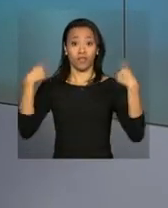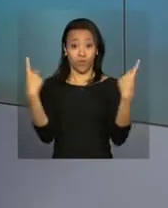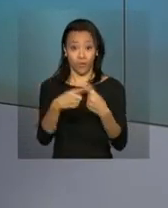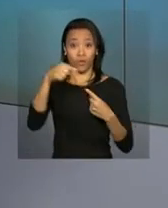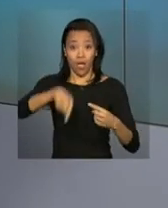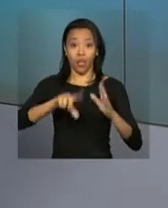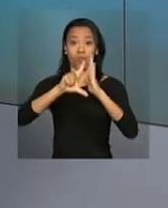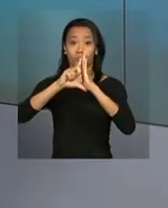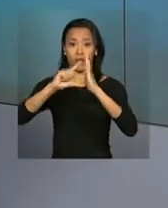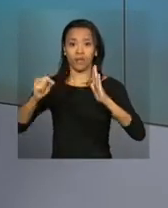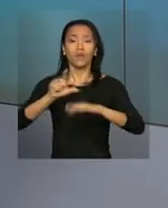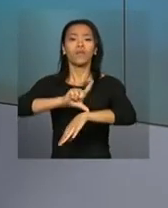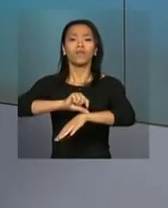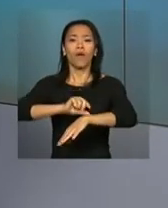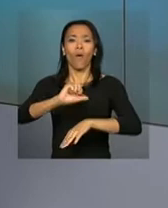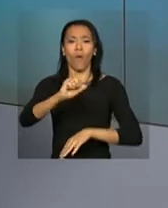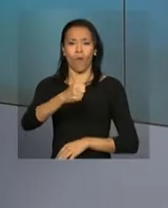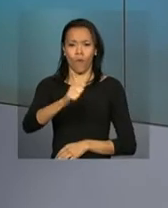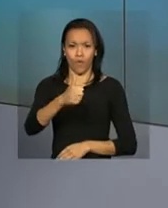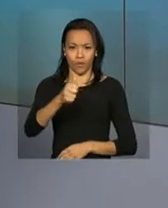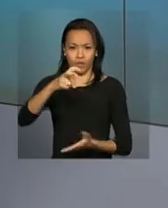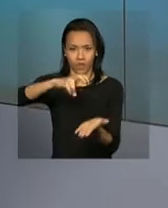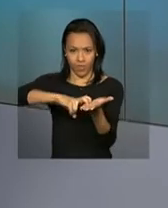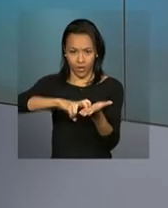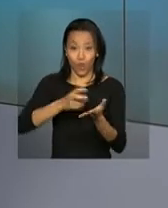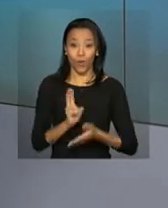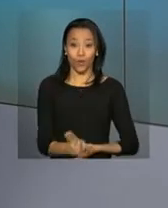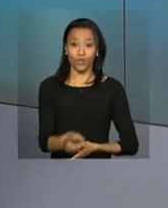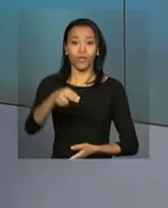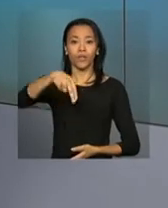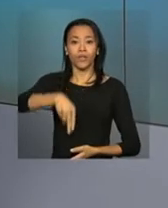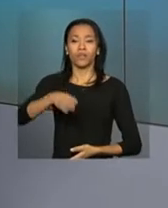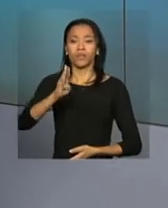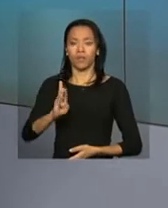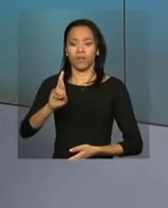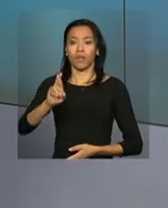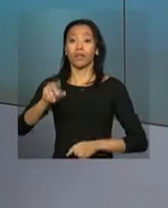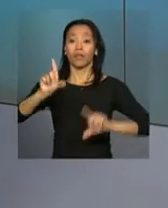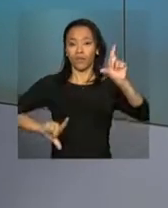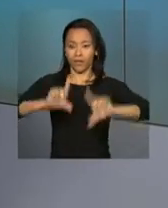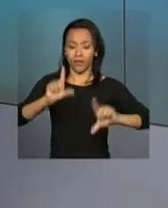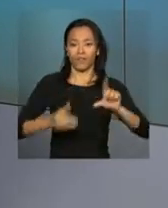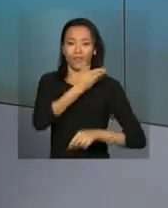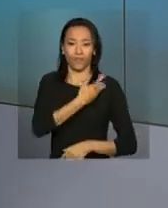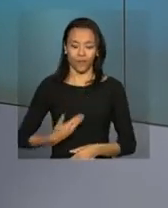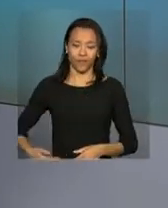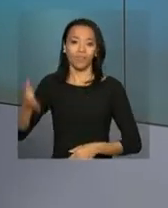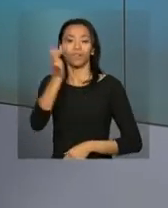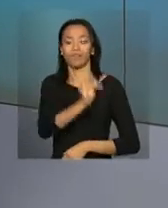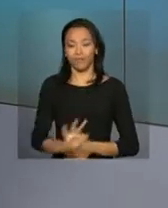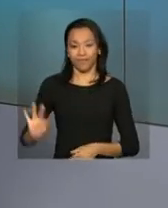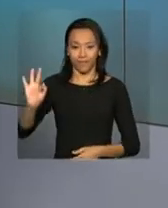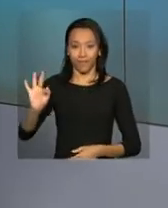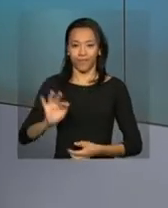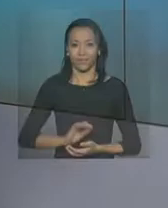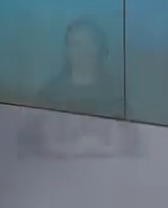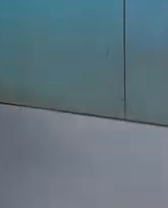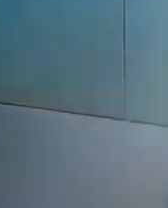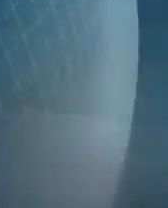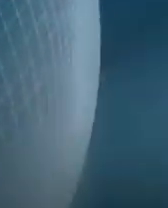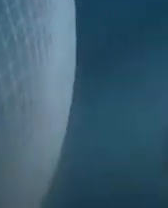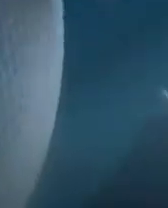Palácio do Planalto está marcada para as 11 horas da manhã. Continue com a gente aqui na NBR, a TV do Governo Federal.